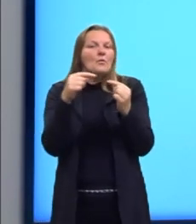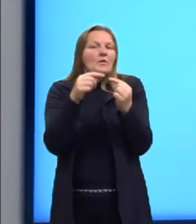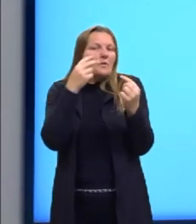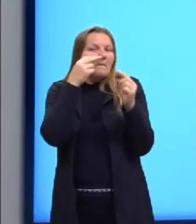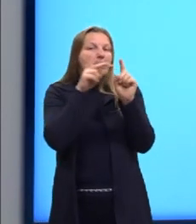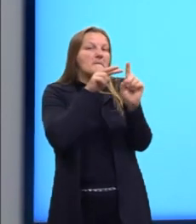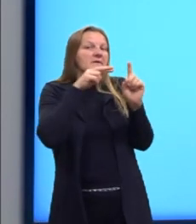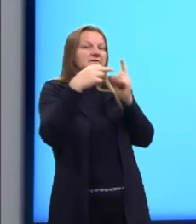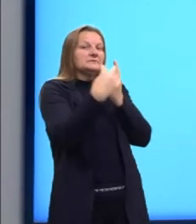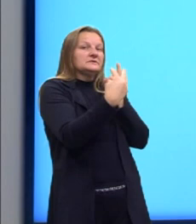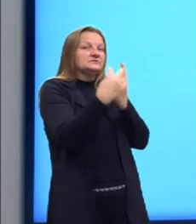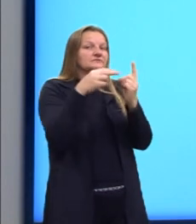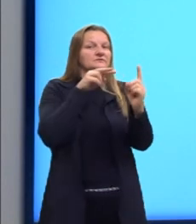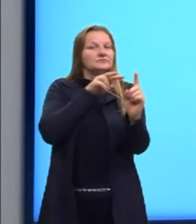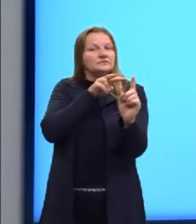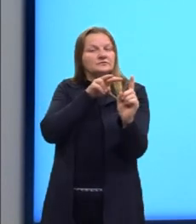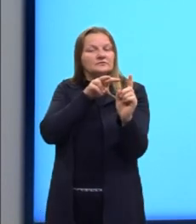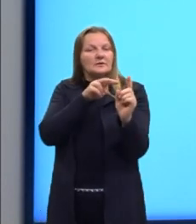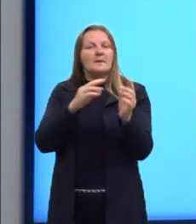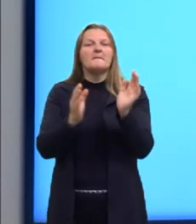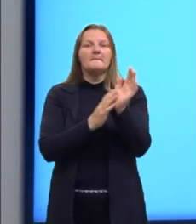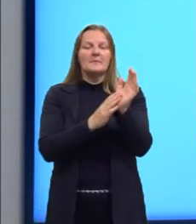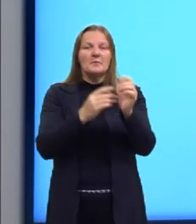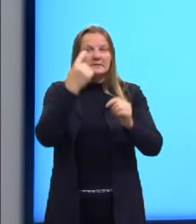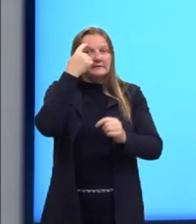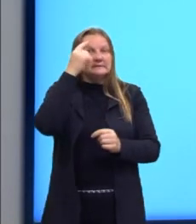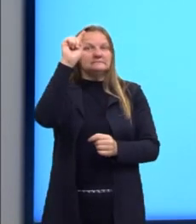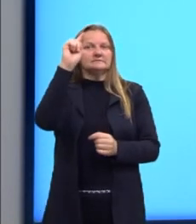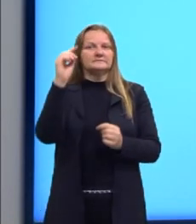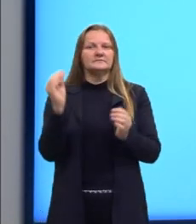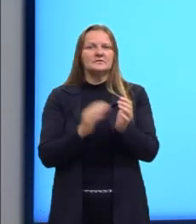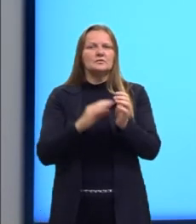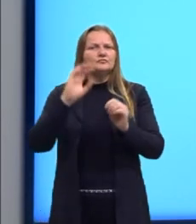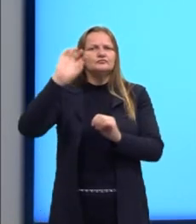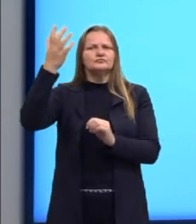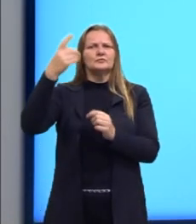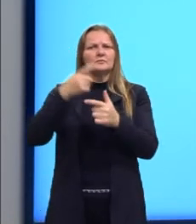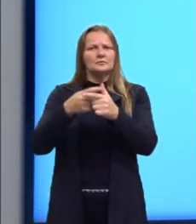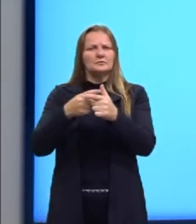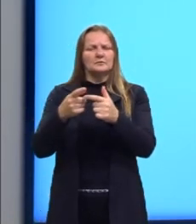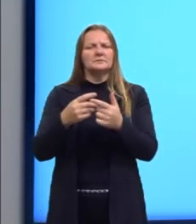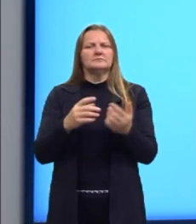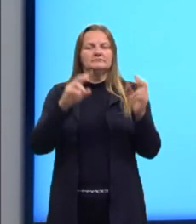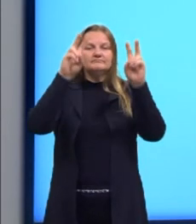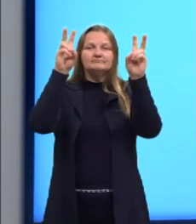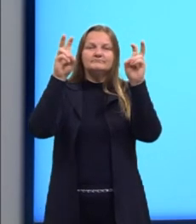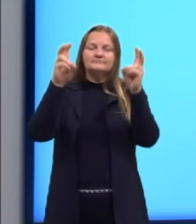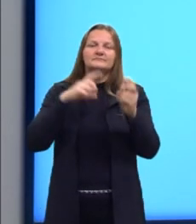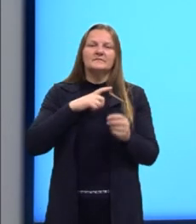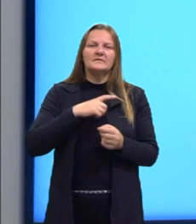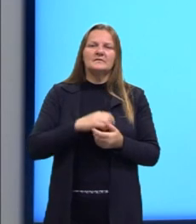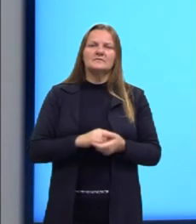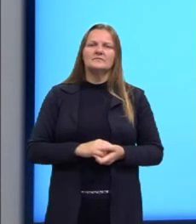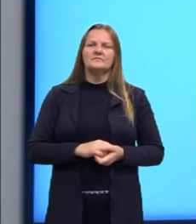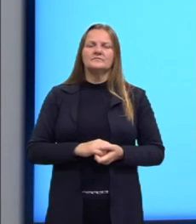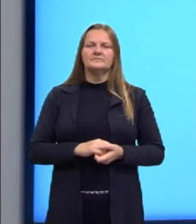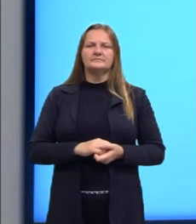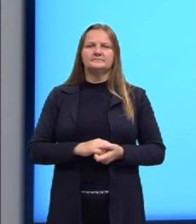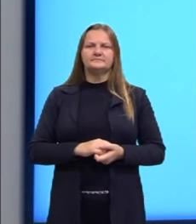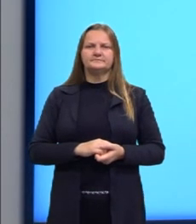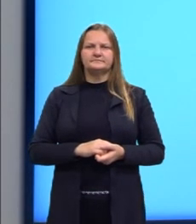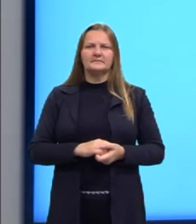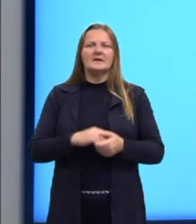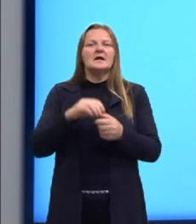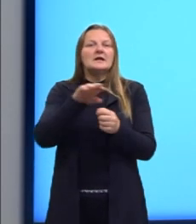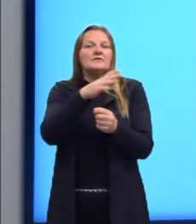de vista, propõe uma intervenção com o objetivo de solucionar o problema abordado por um tema de ordem